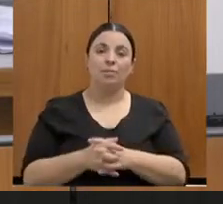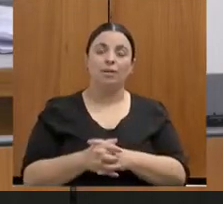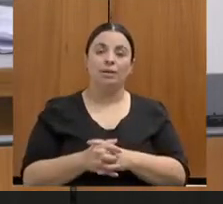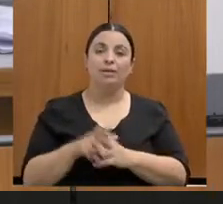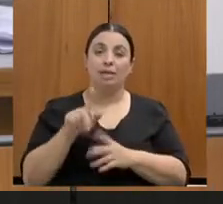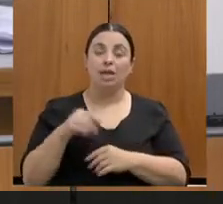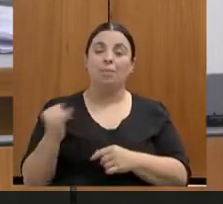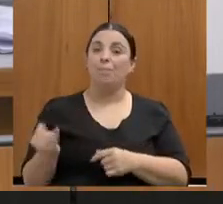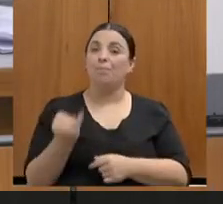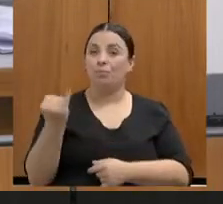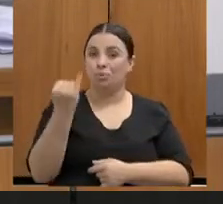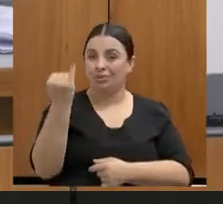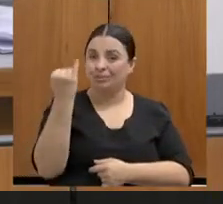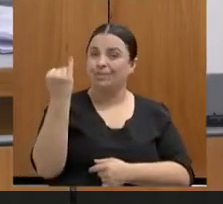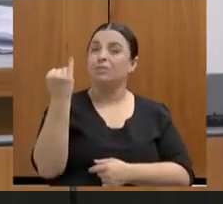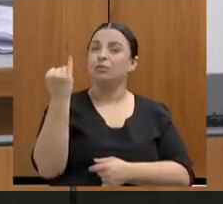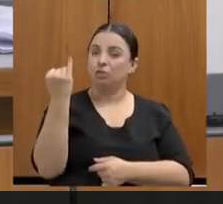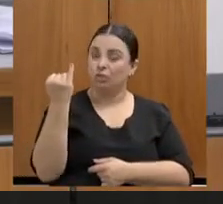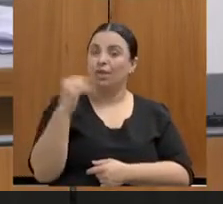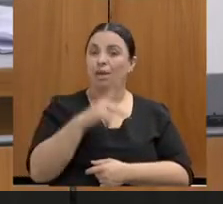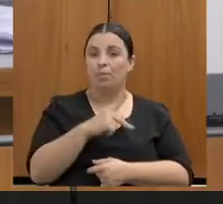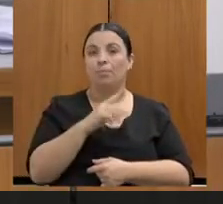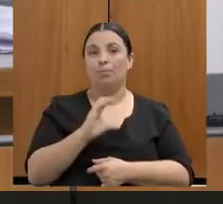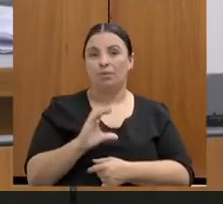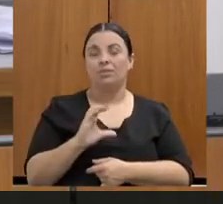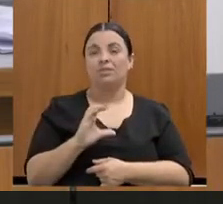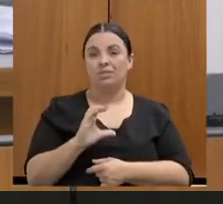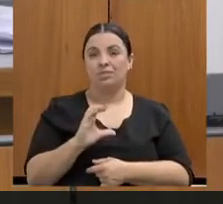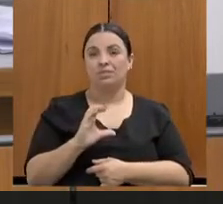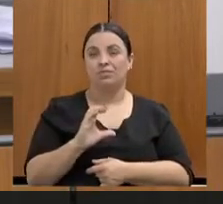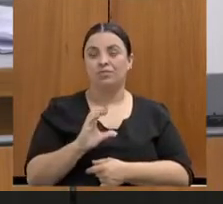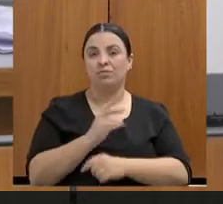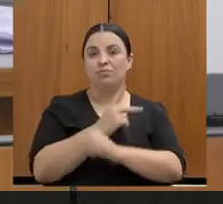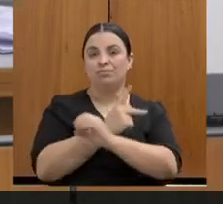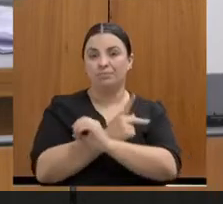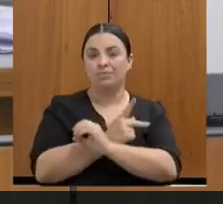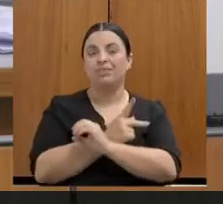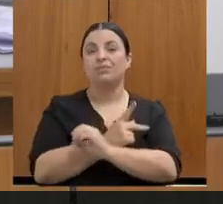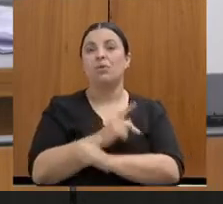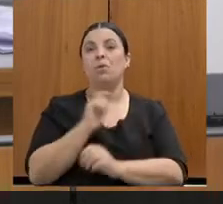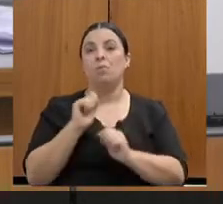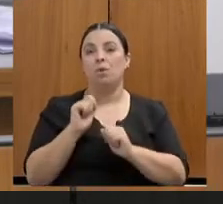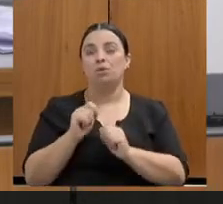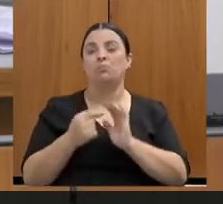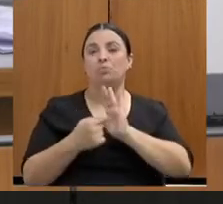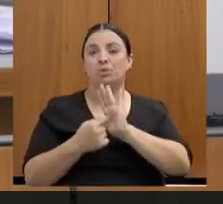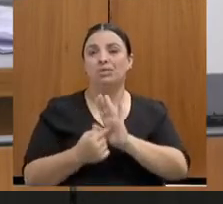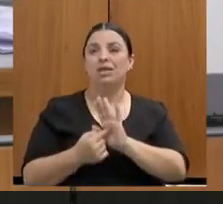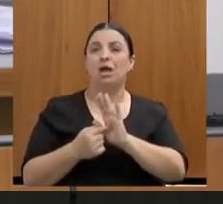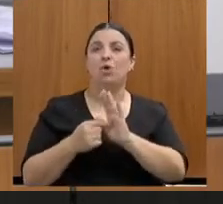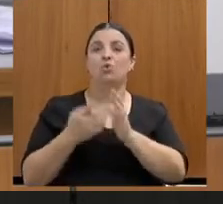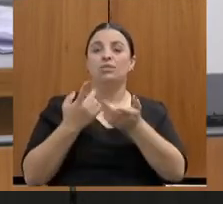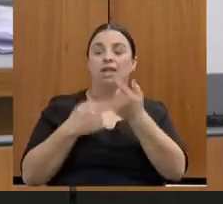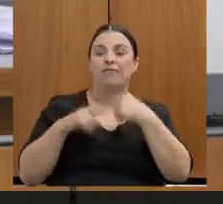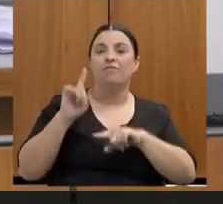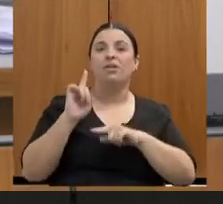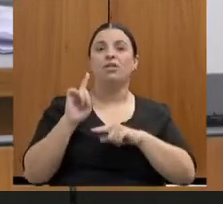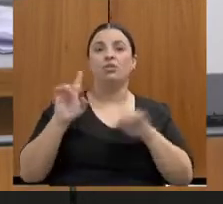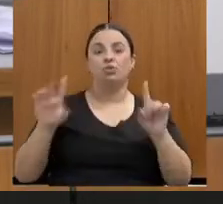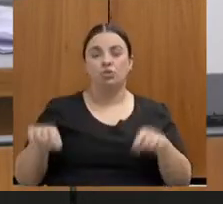é importantíssimo que a Polícia Civil também possa vir mostrar os nossos avanços, mostrar os nossos desafios,